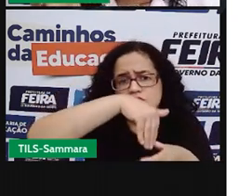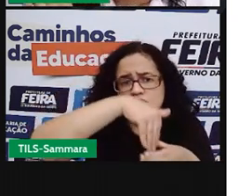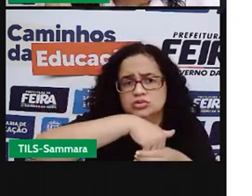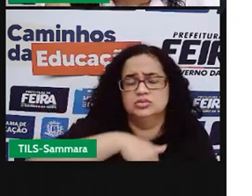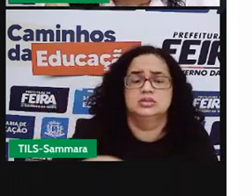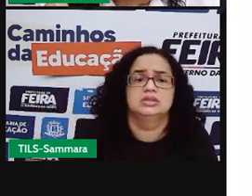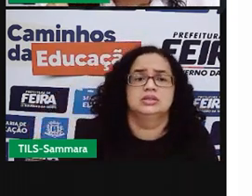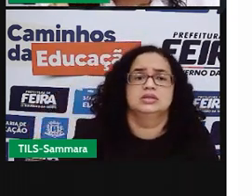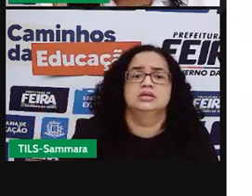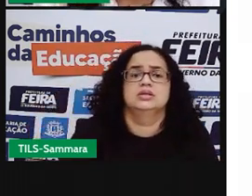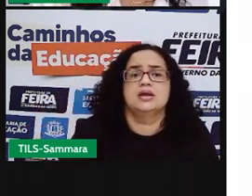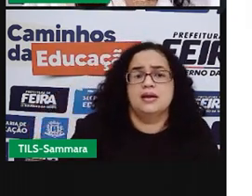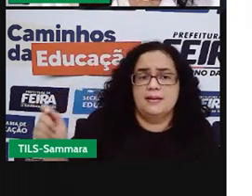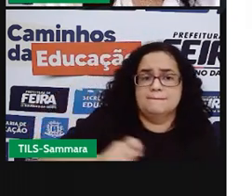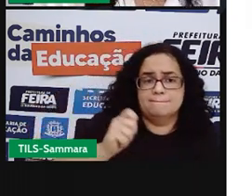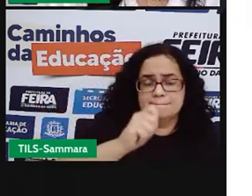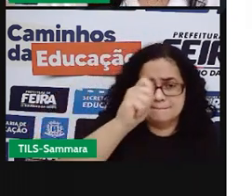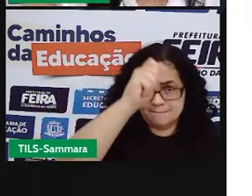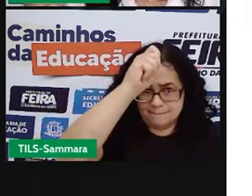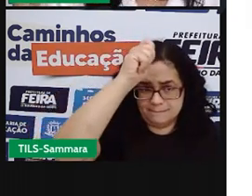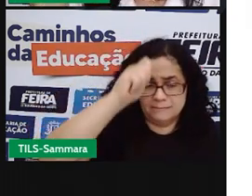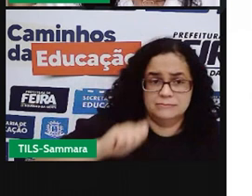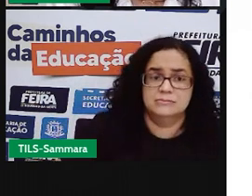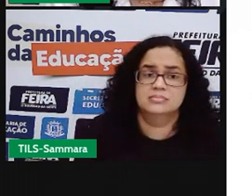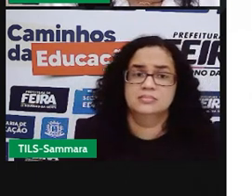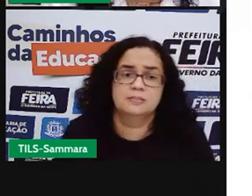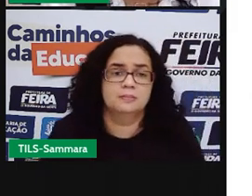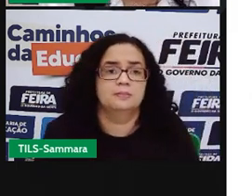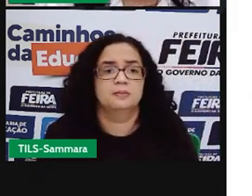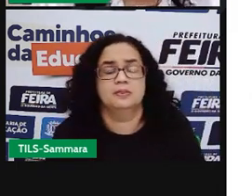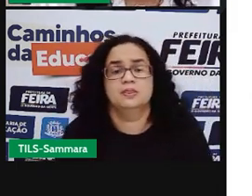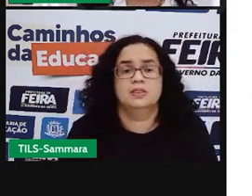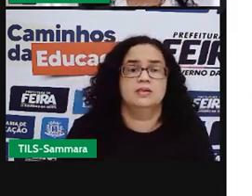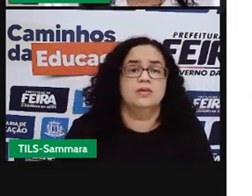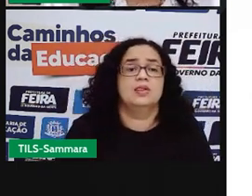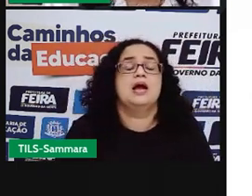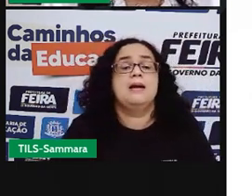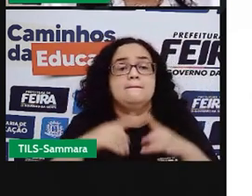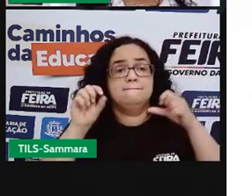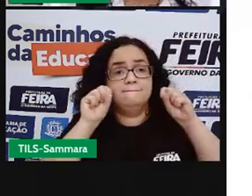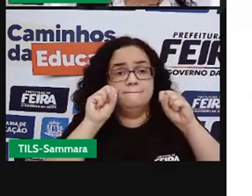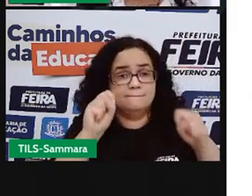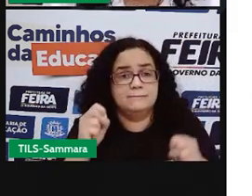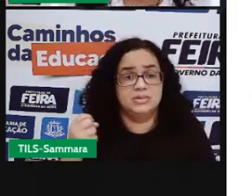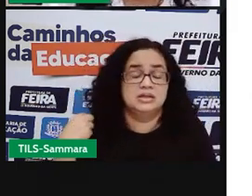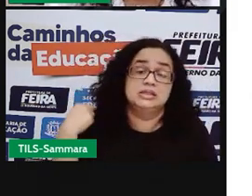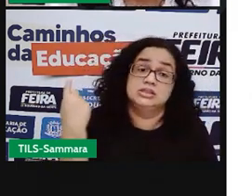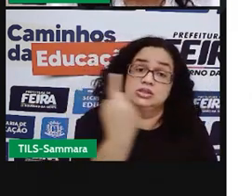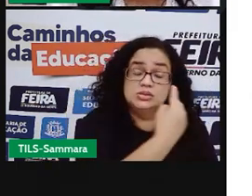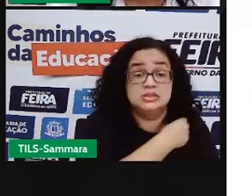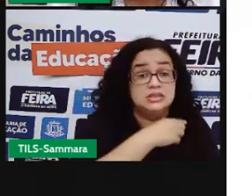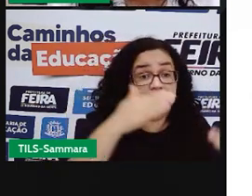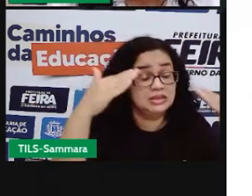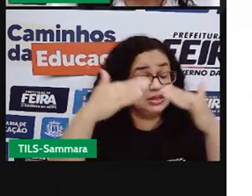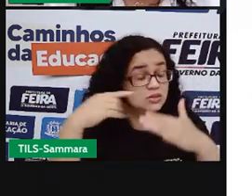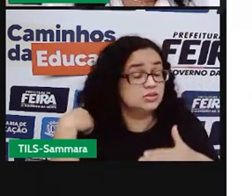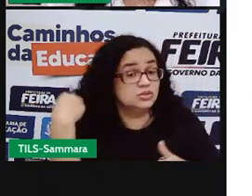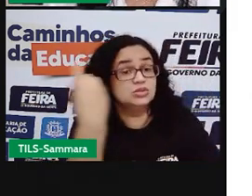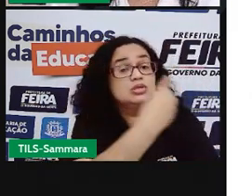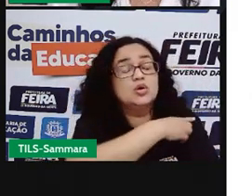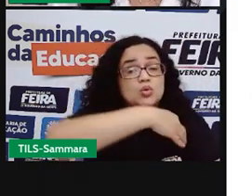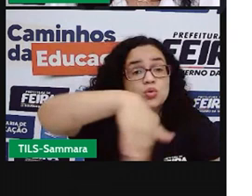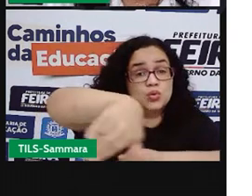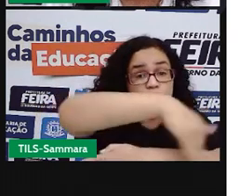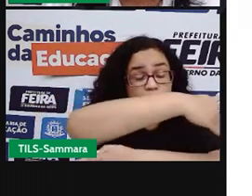menos empinar a pipa. Né? Que não vai ter como empinar a pipa dentro de casa. Mas a gente pode fazer na nossa casa, na nossa rua,